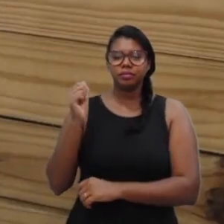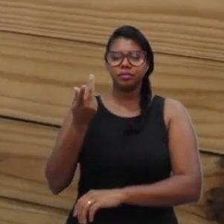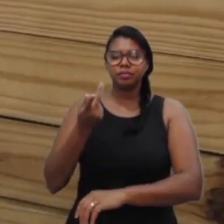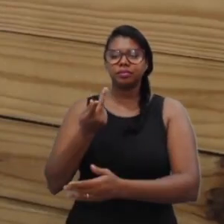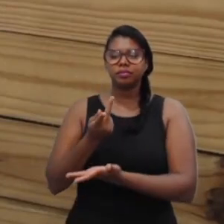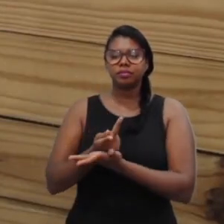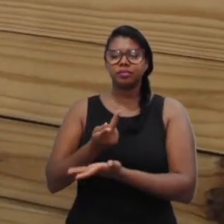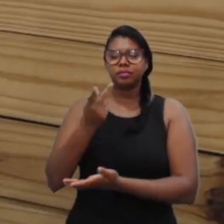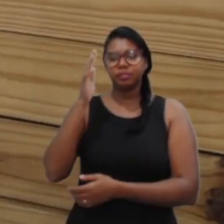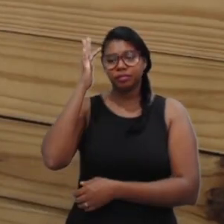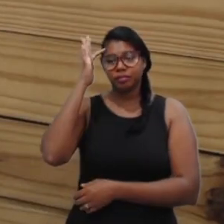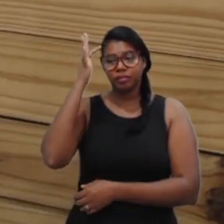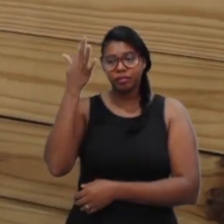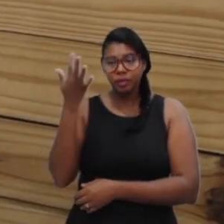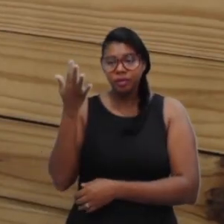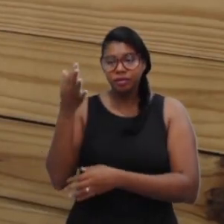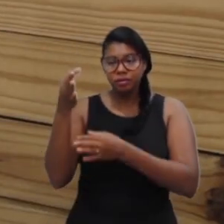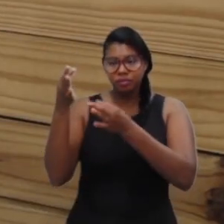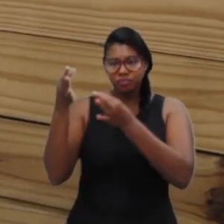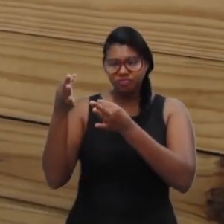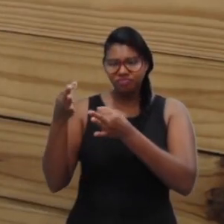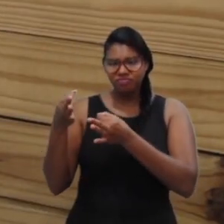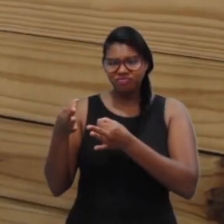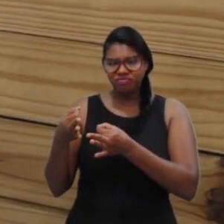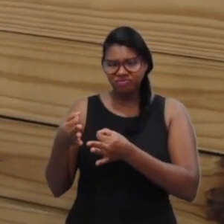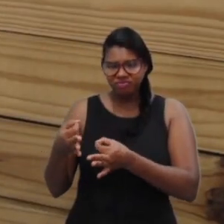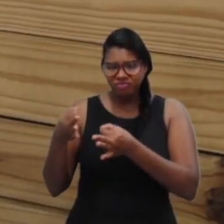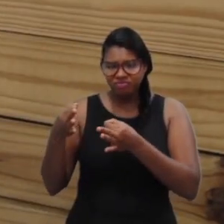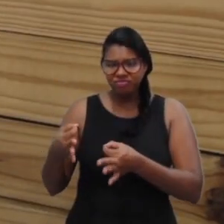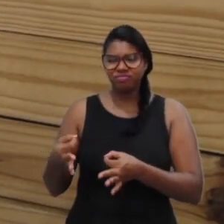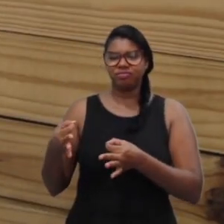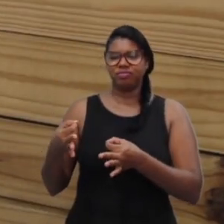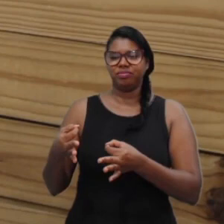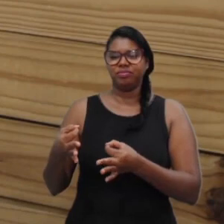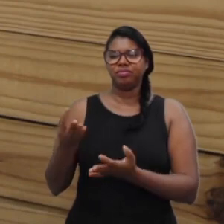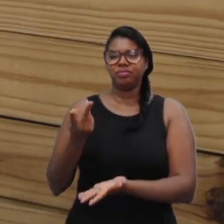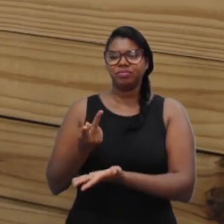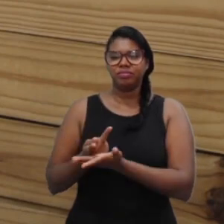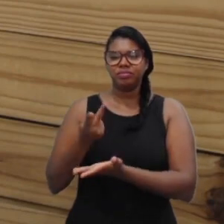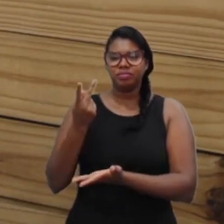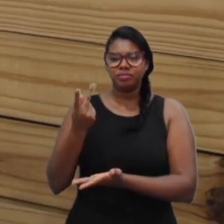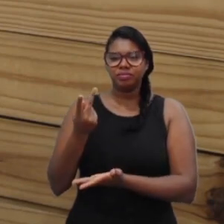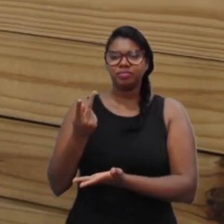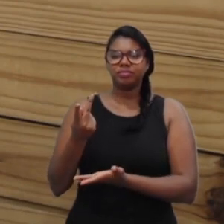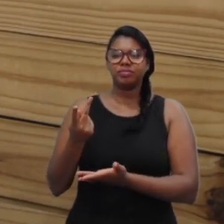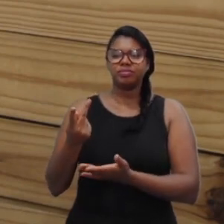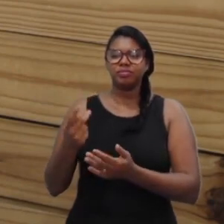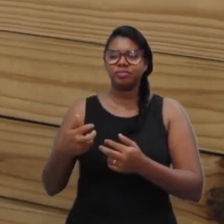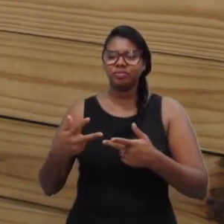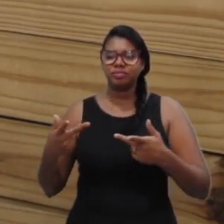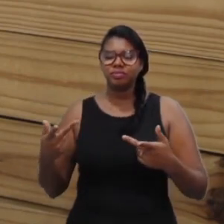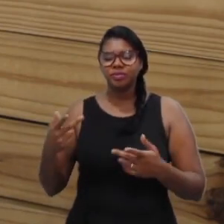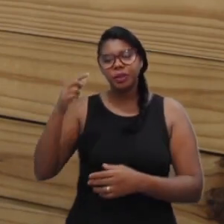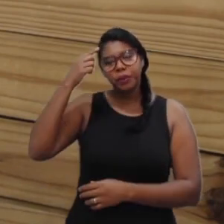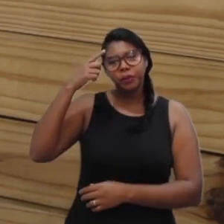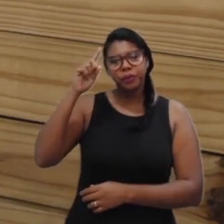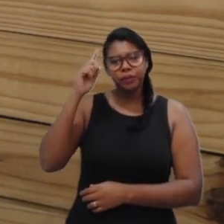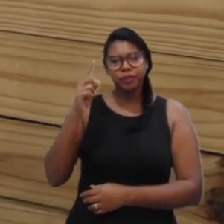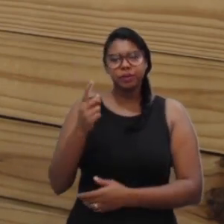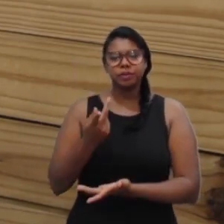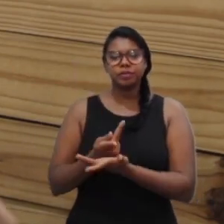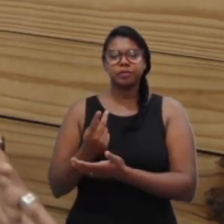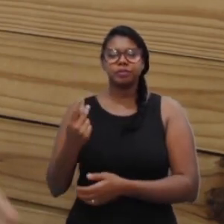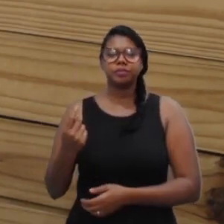as decisões mais corretas para que as ações e as tratativas do dia a dia deem correto.